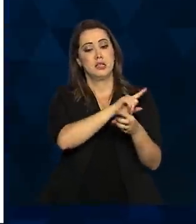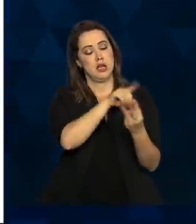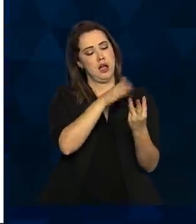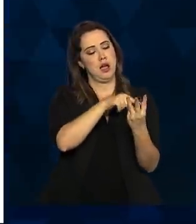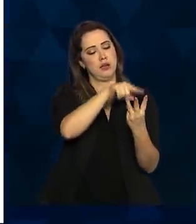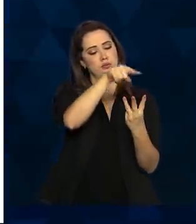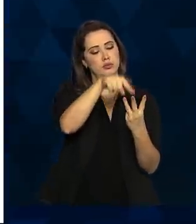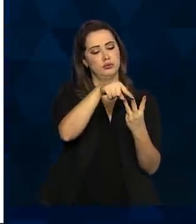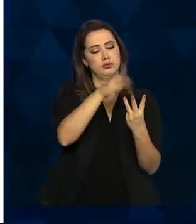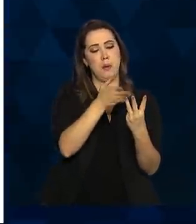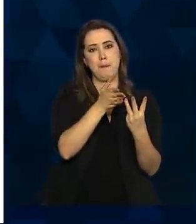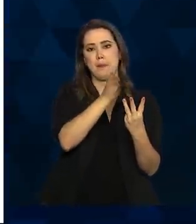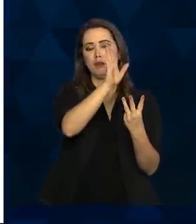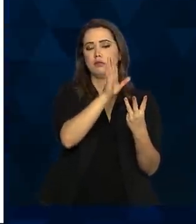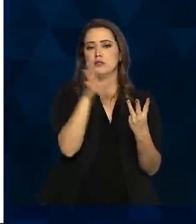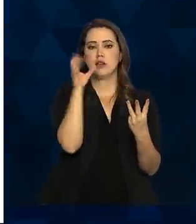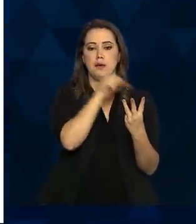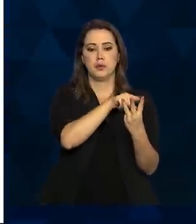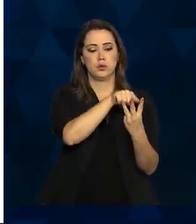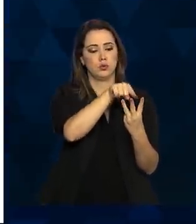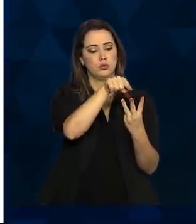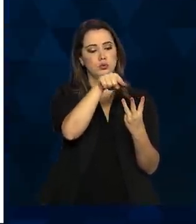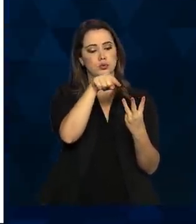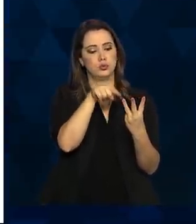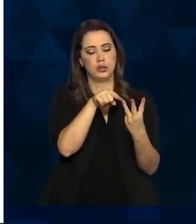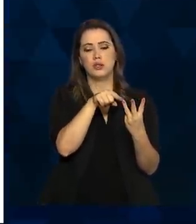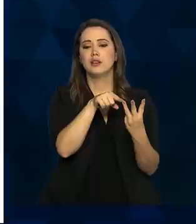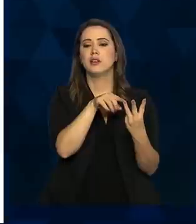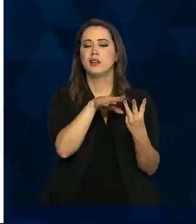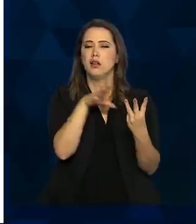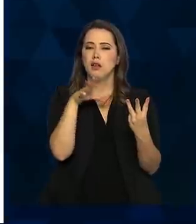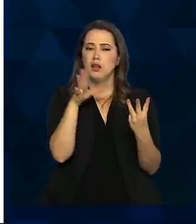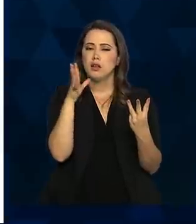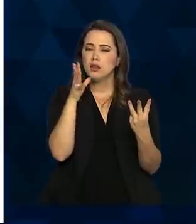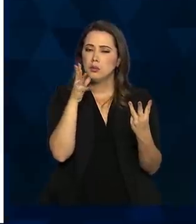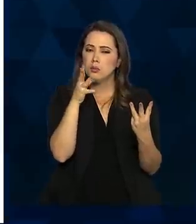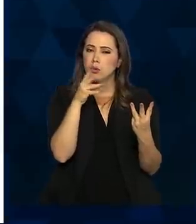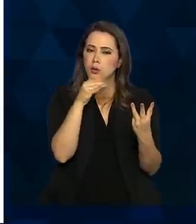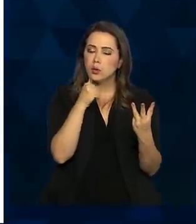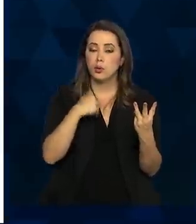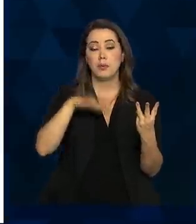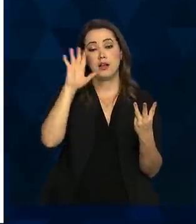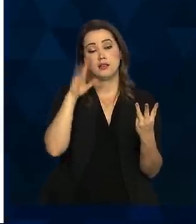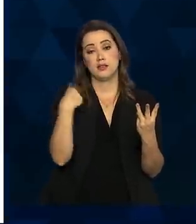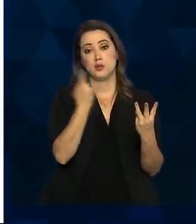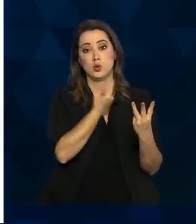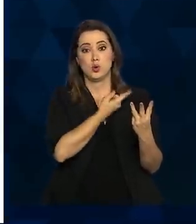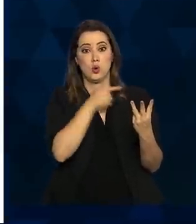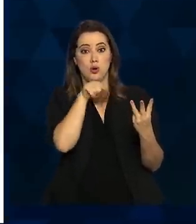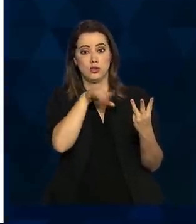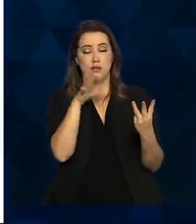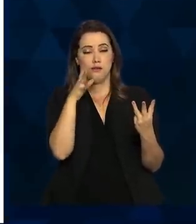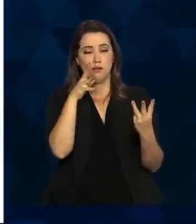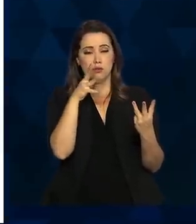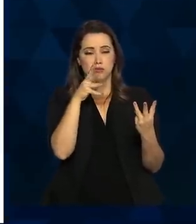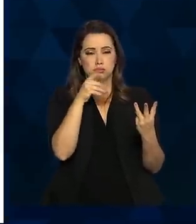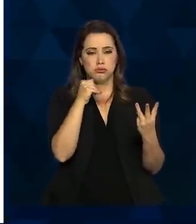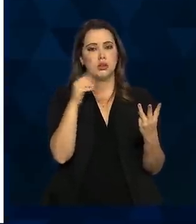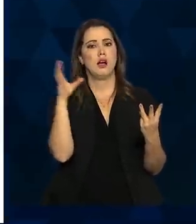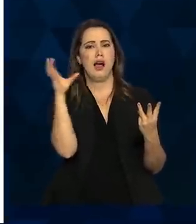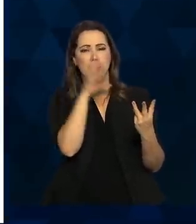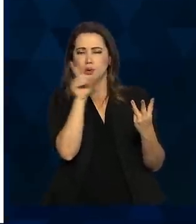desaceleração. Então, o nosso carro, pneu, começou a ficar desgastado. E, felizmente, o nosso carro diminuiu de velocidade.